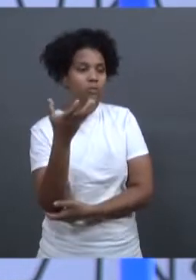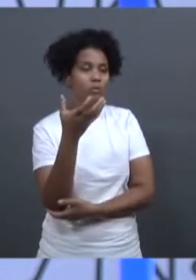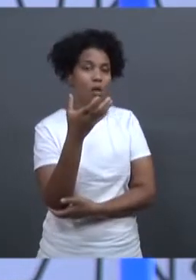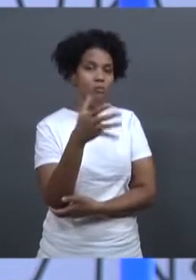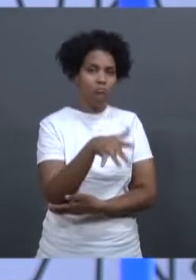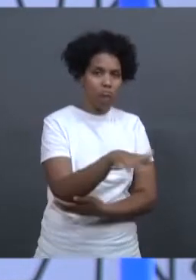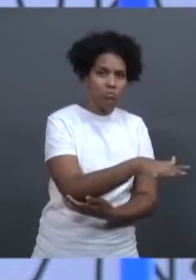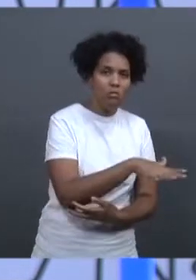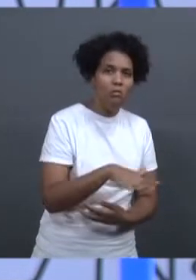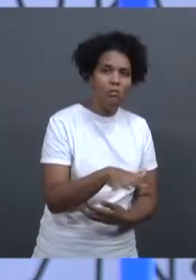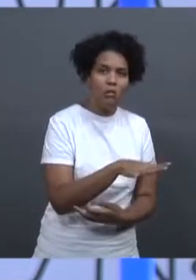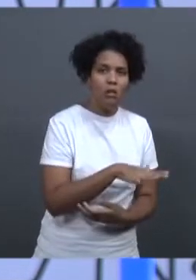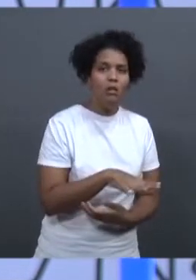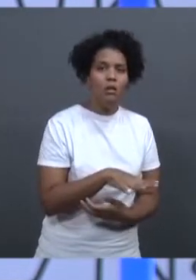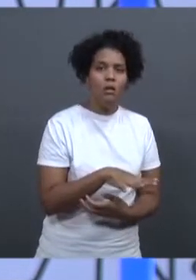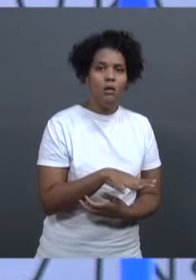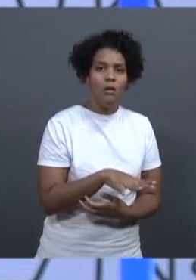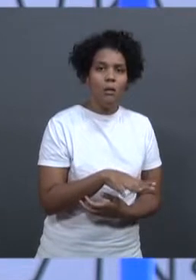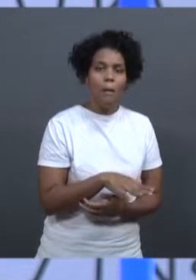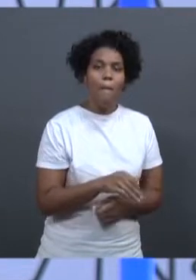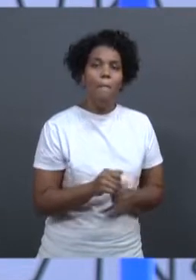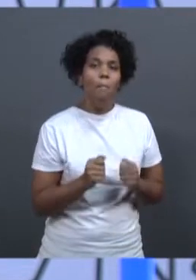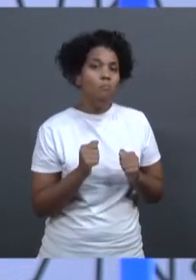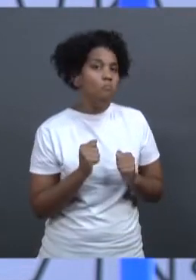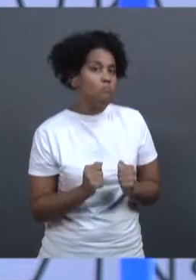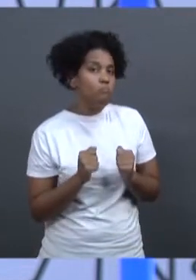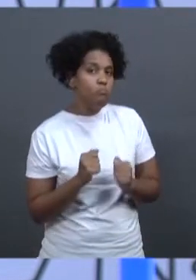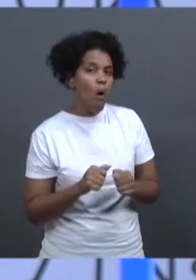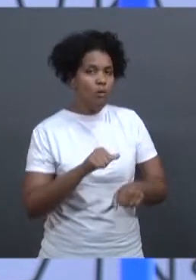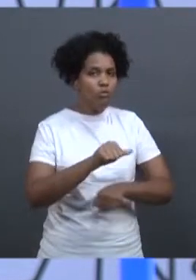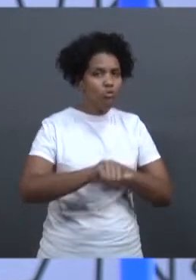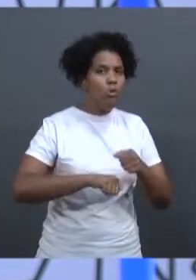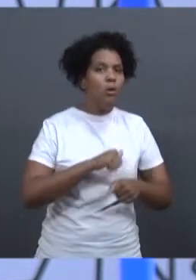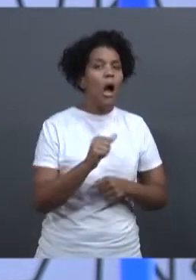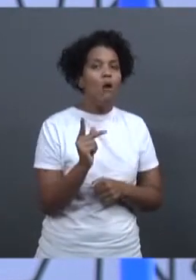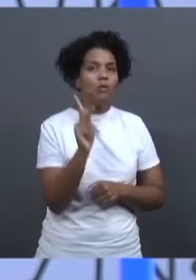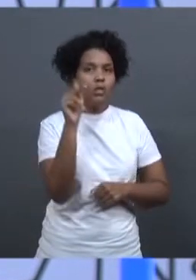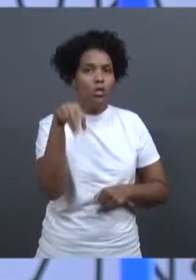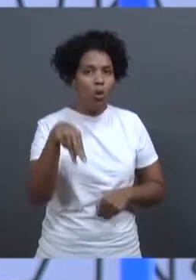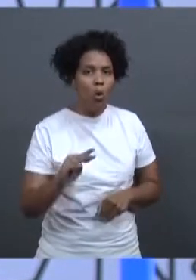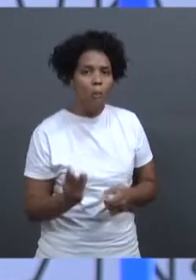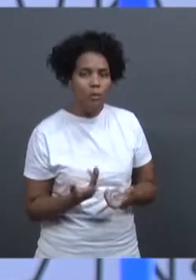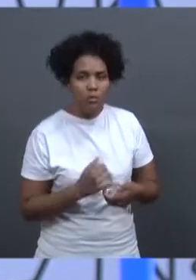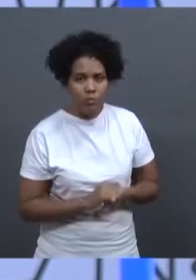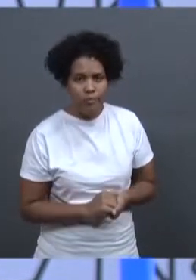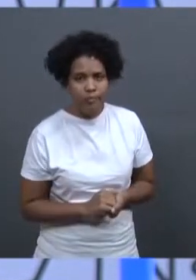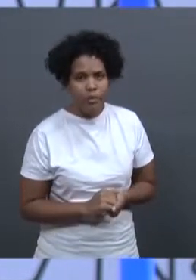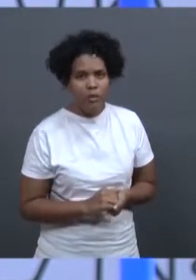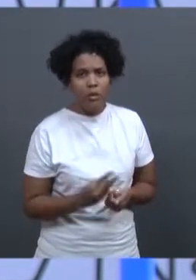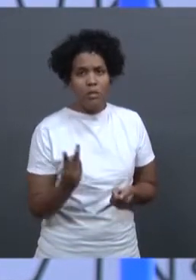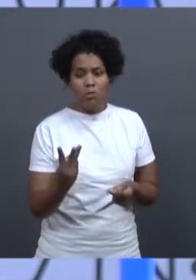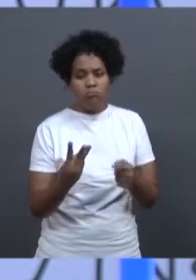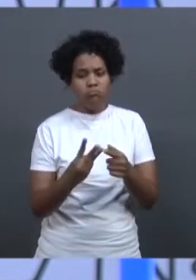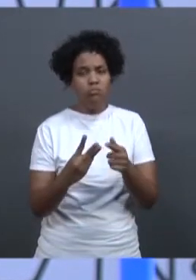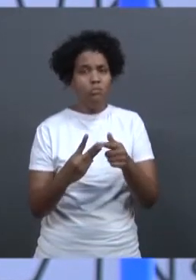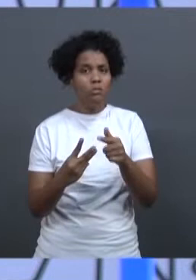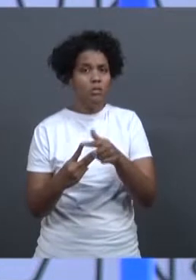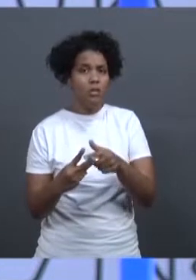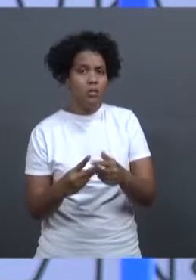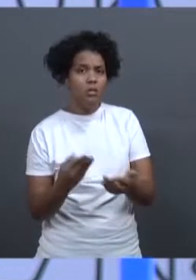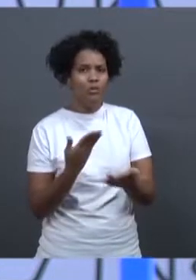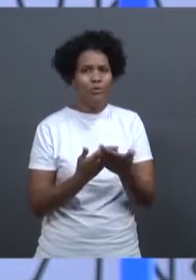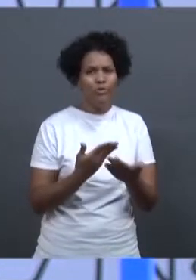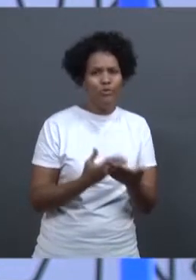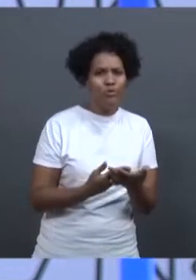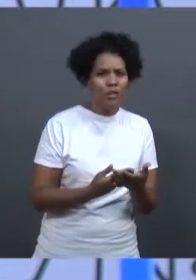licenciamento ambiental, hoje, de acordo com a nova lei, ela precisa ser feita em três etapas. Precisa de se fazer o estudo de impacto